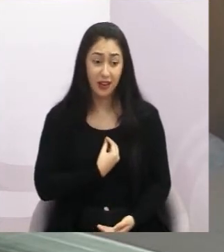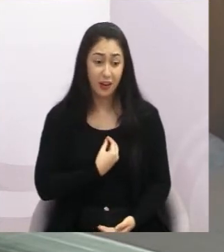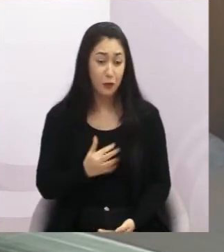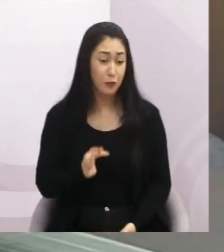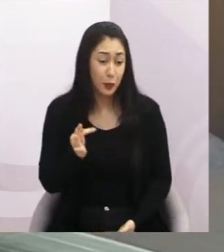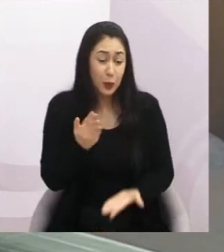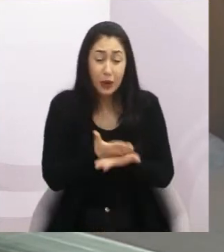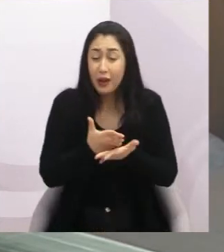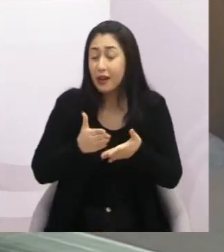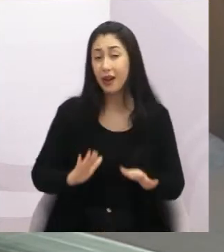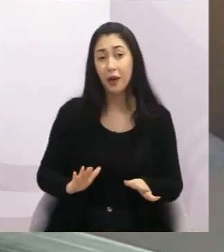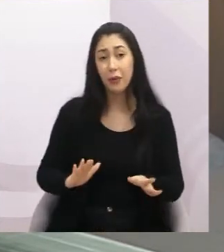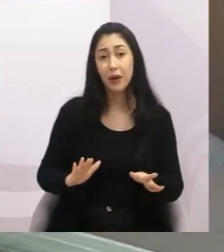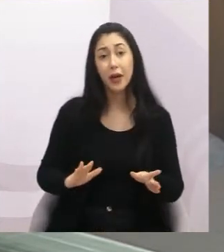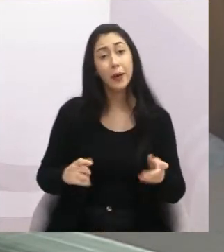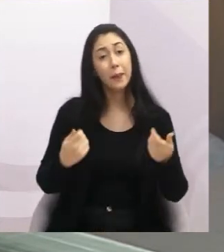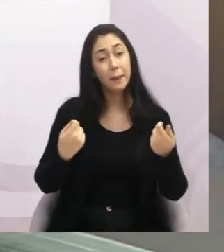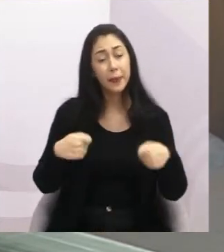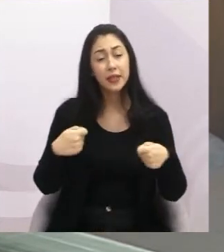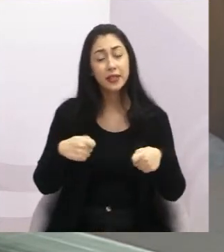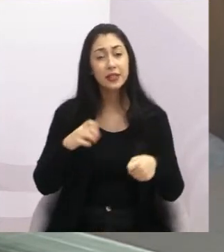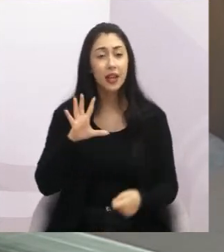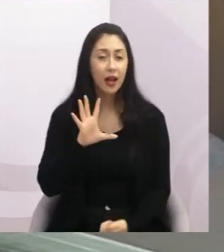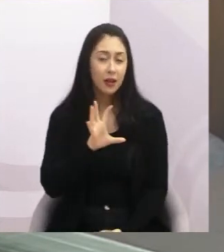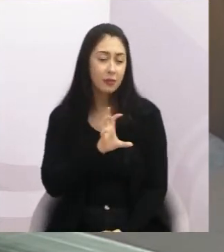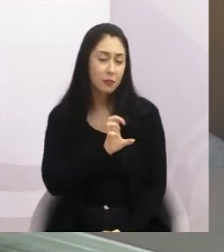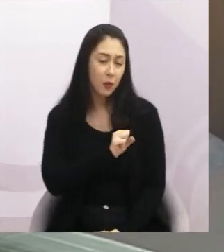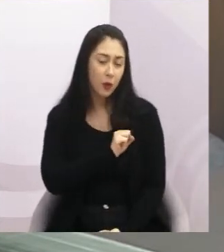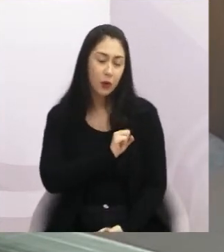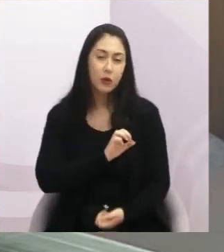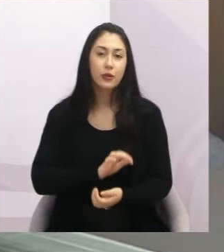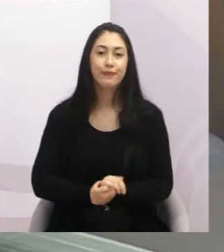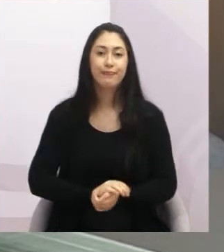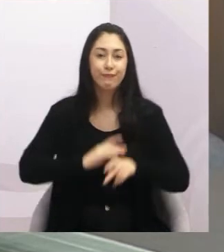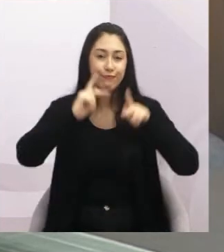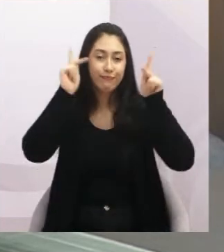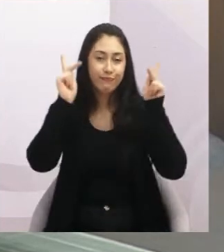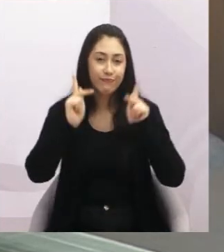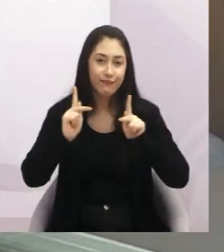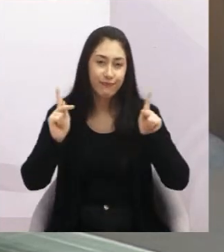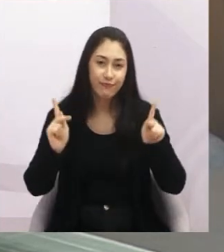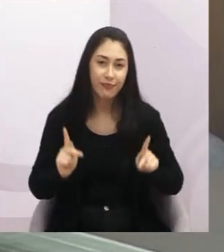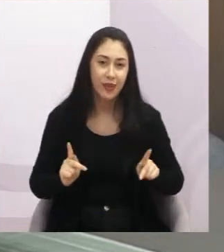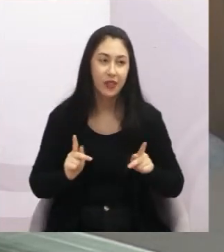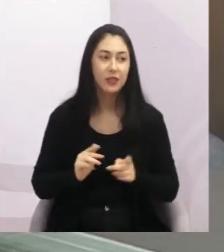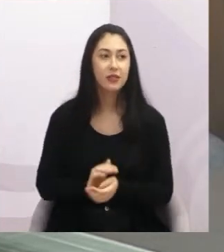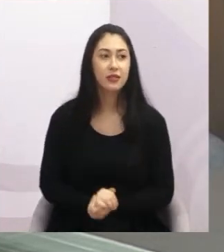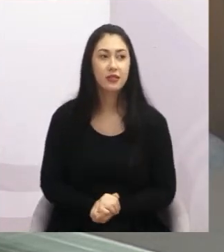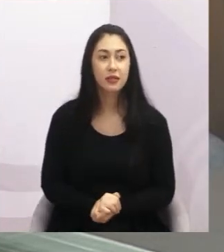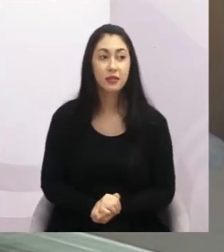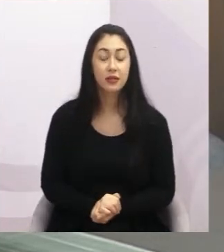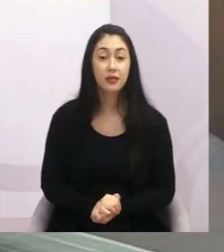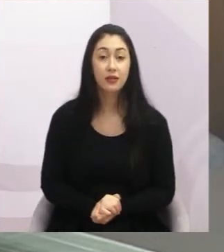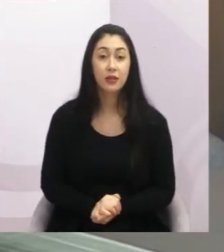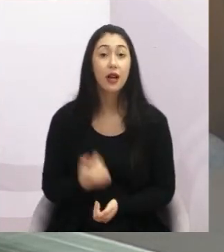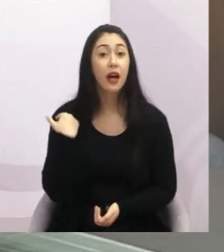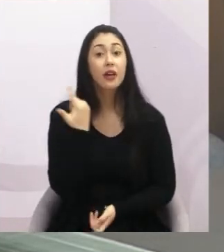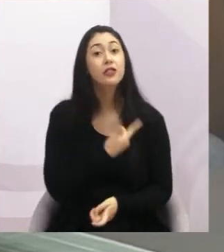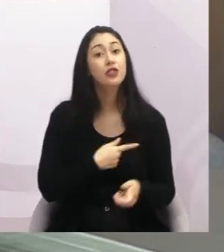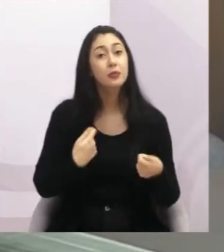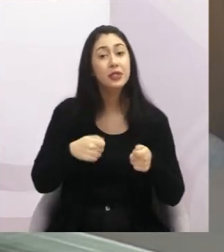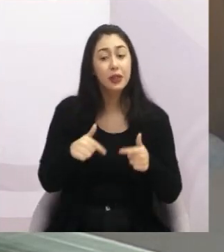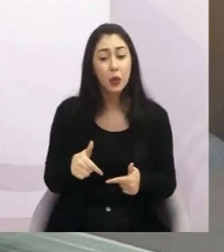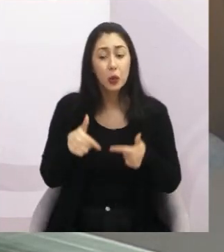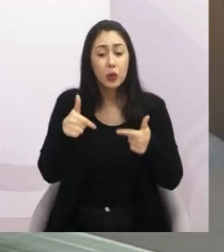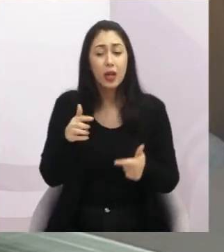nada a não ser amorosidade, paz, que nós lutemos por